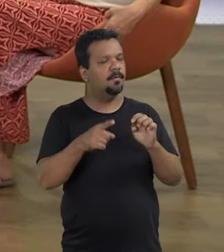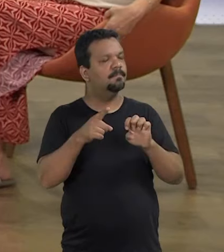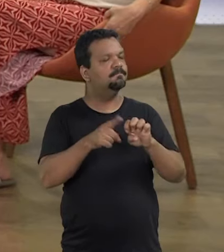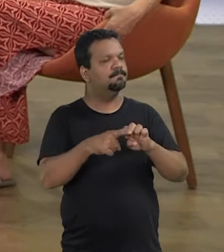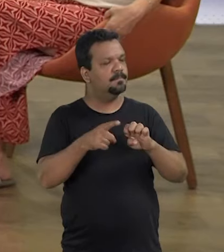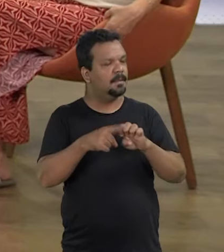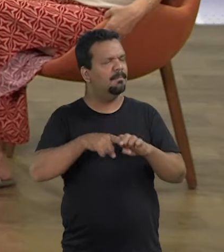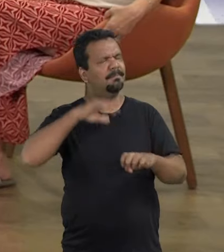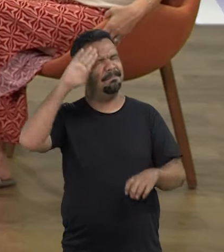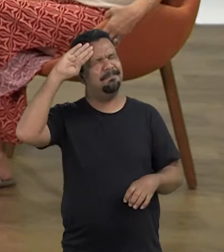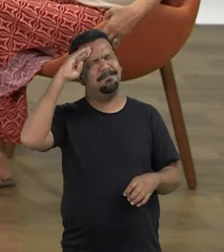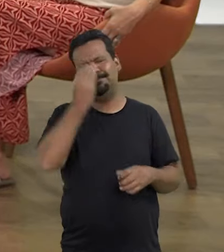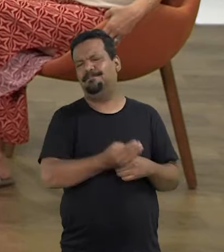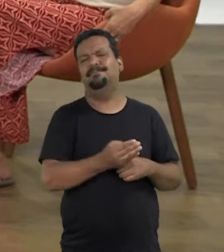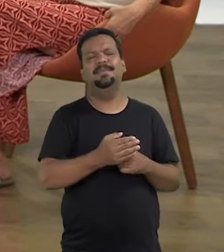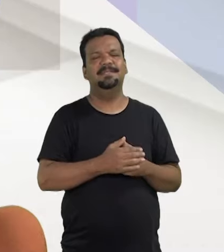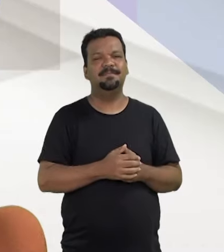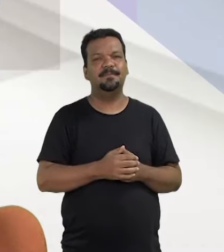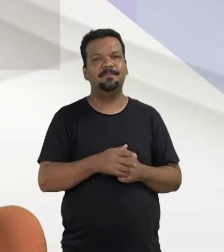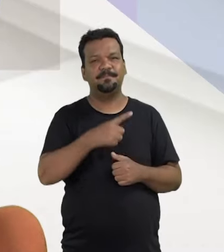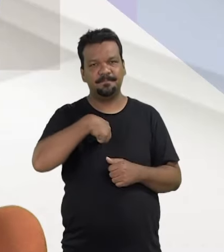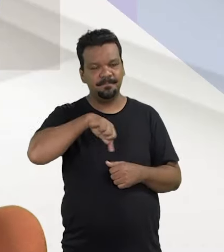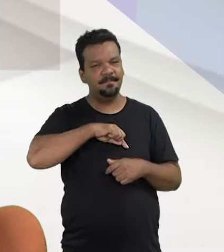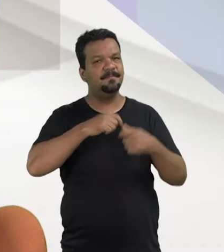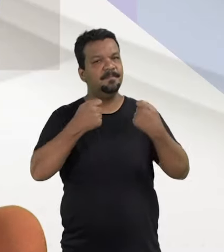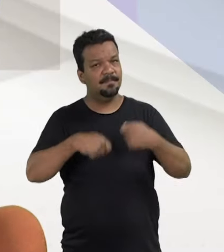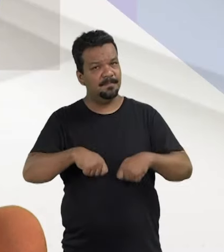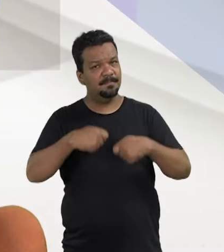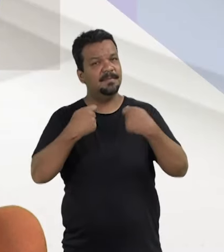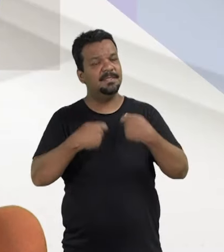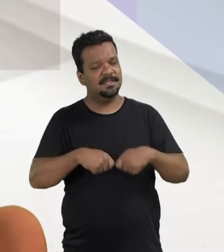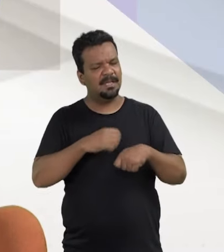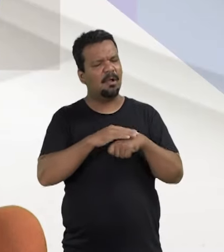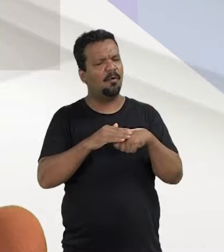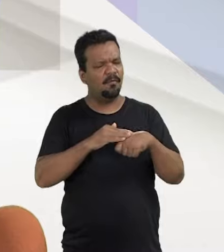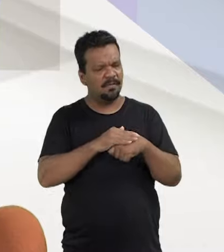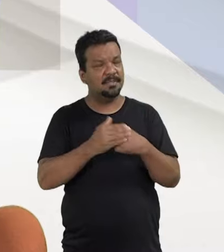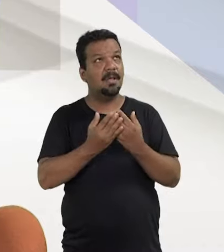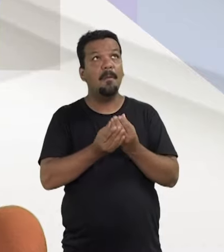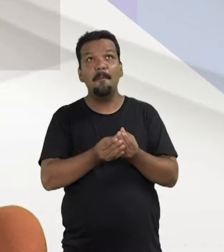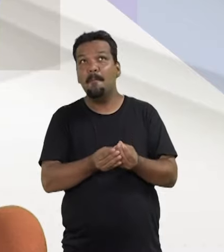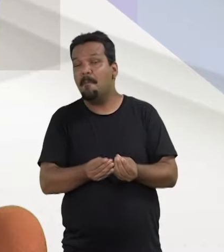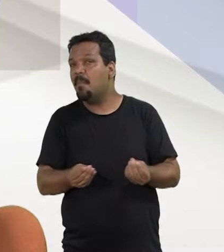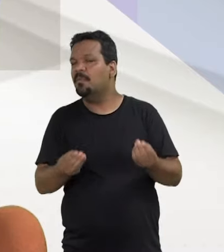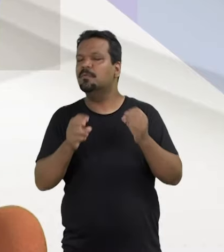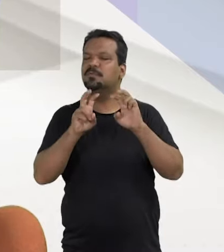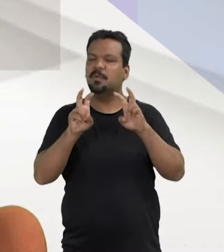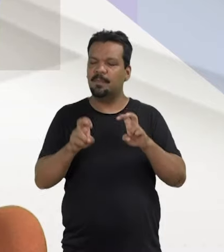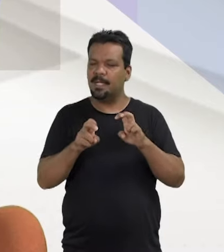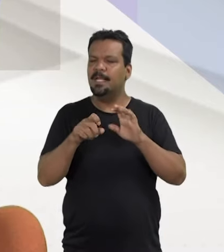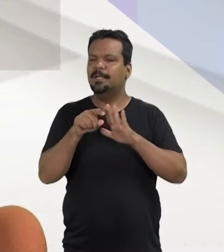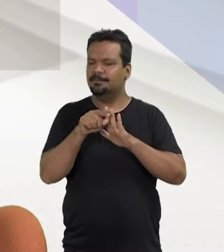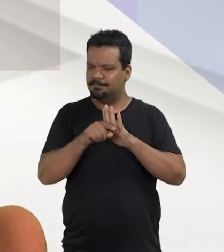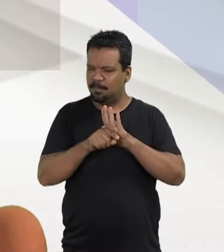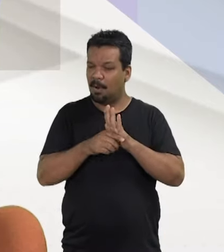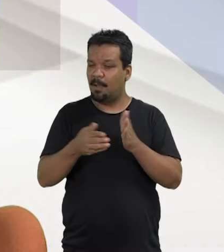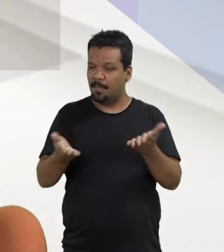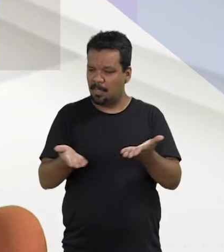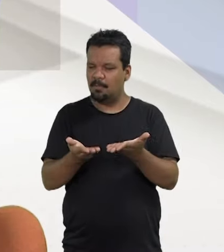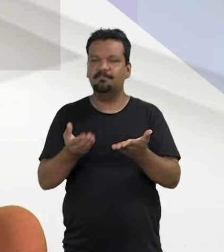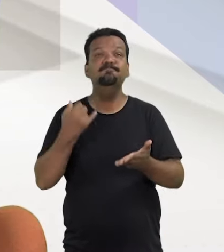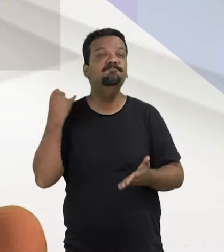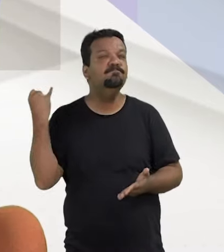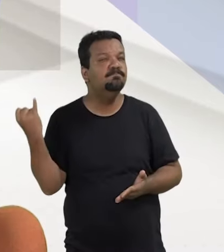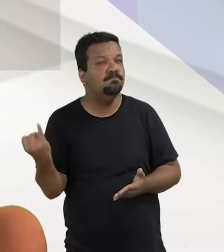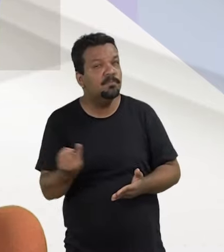esses dois são elementos fundamentais. E que a gente precisa conversar muito sobre eles. Acho que esse programa